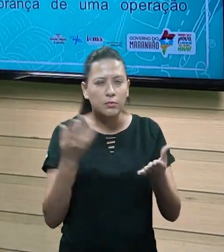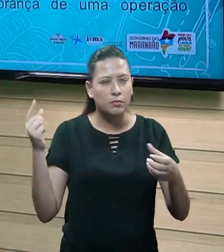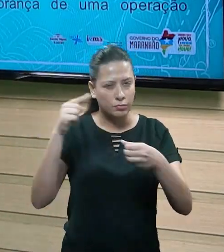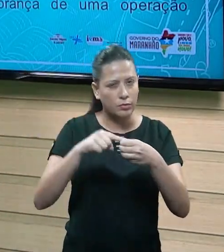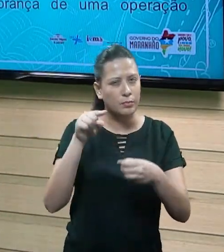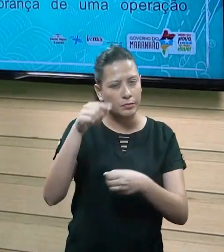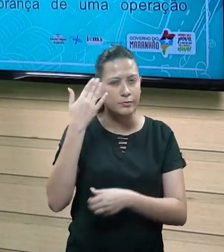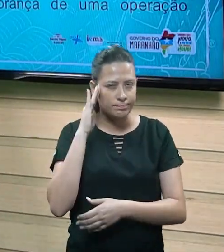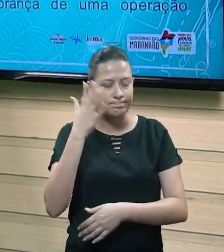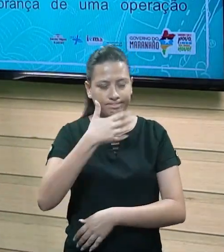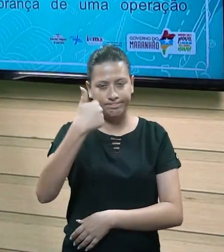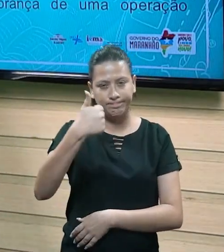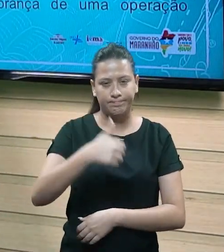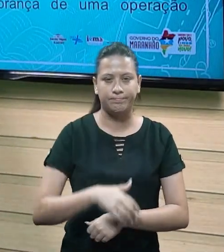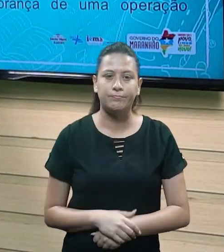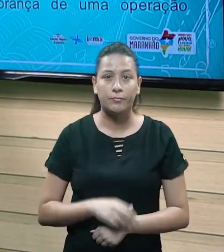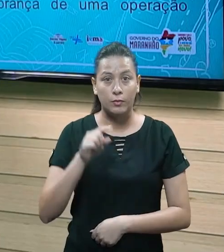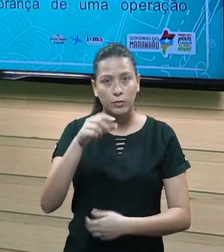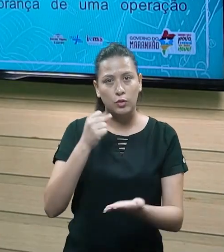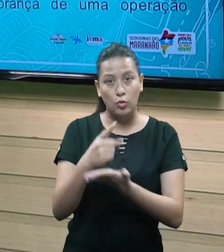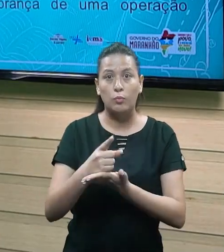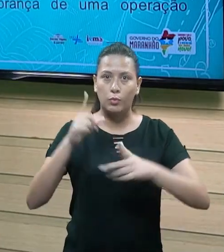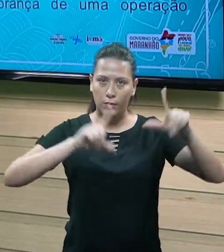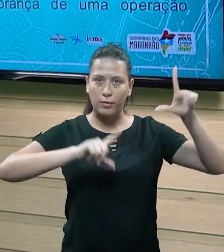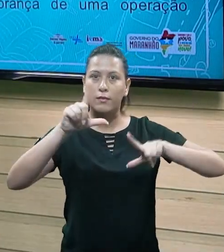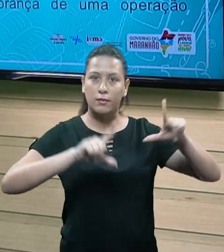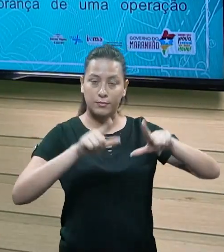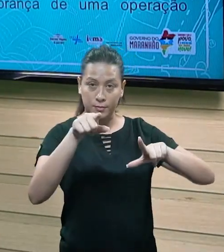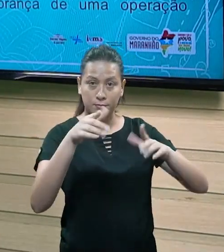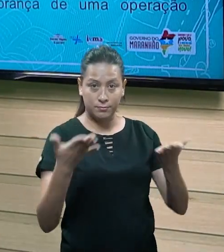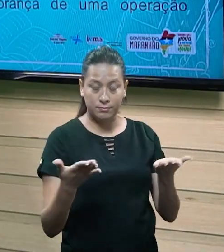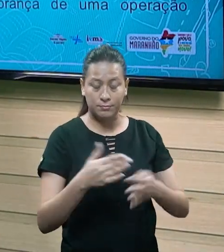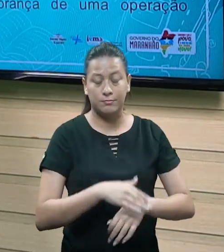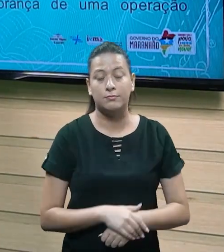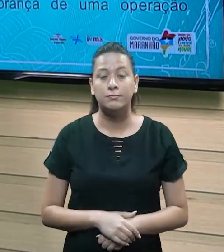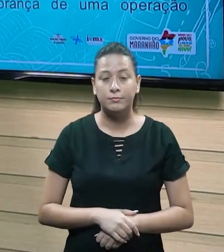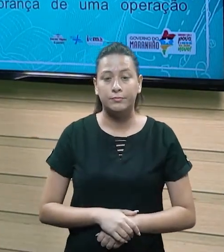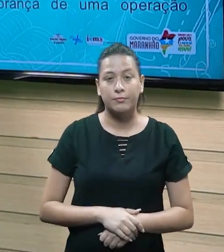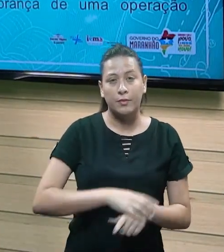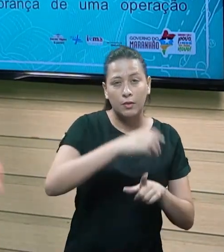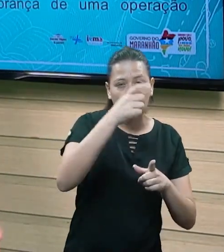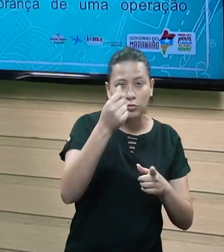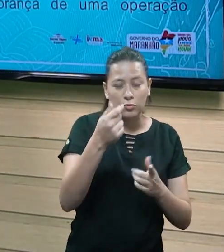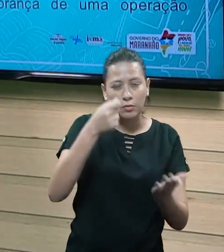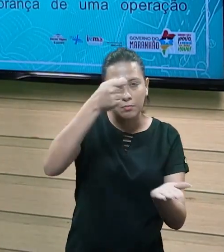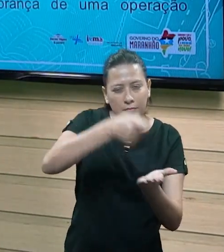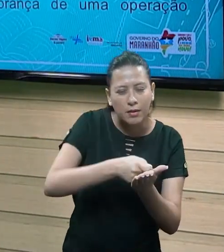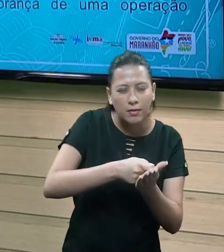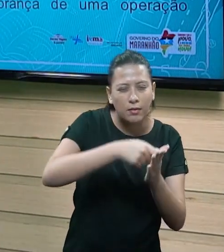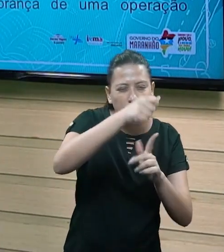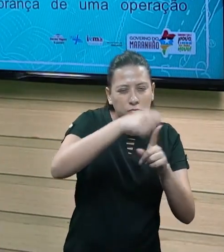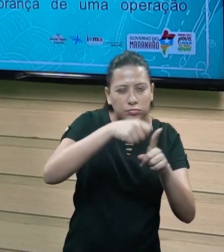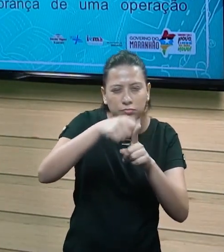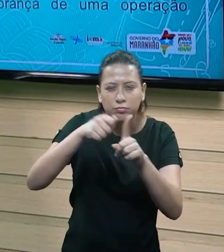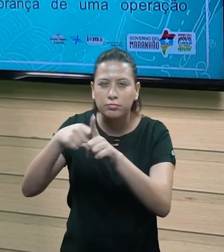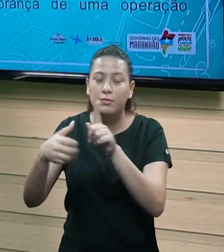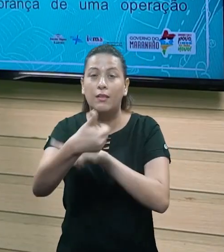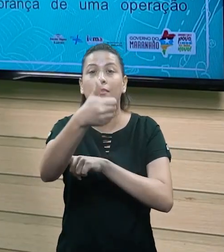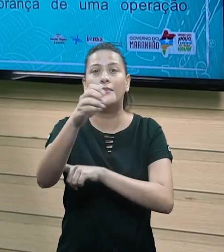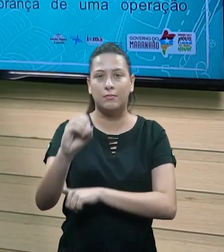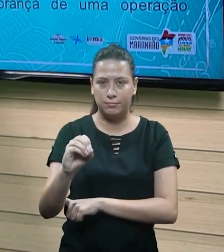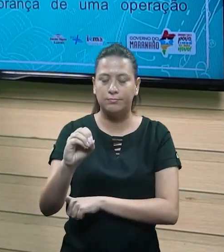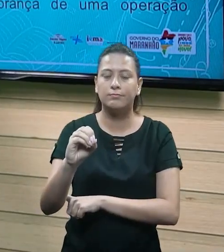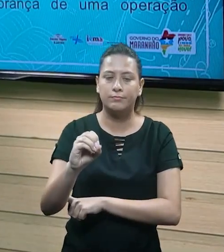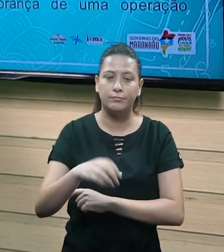aqui e voltar só para vocês cumprirem melhor. Vocês compram essa televisão como você tem ainda há pouco, parcelaram em 10 vezes, tá bom?